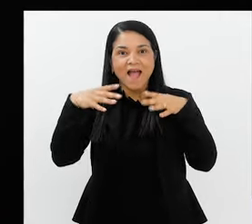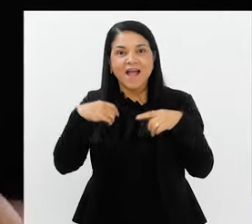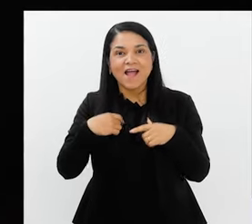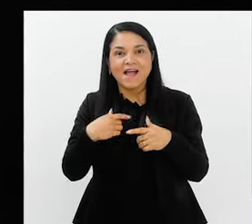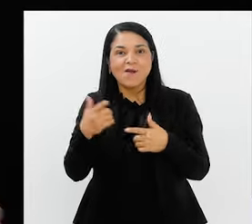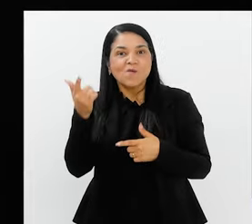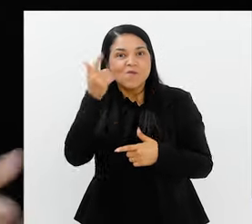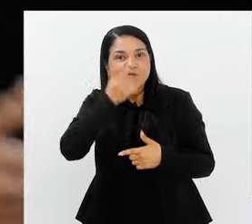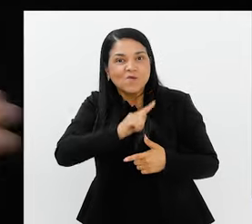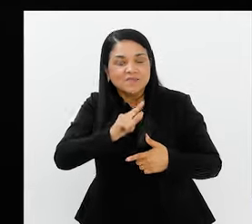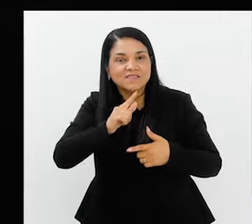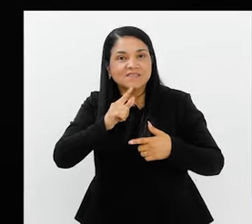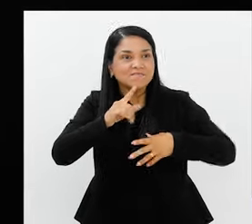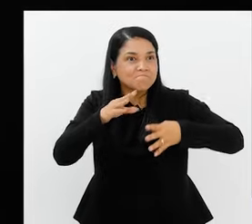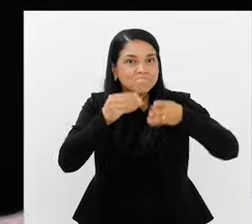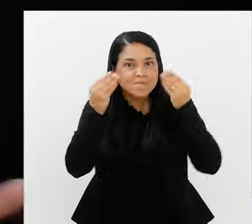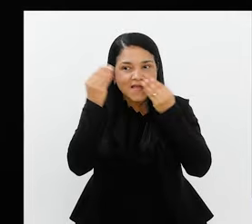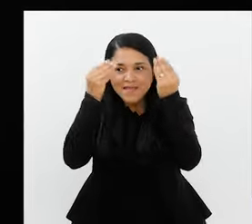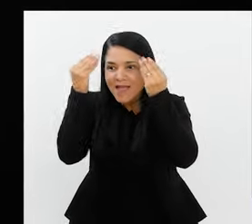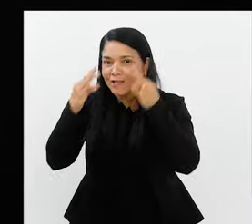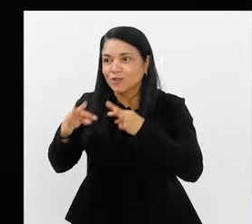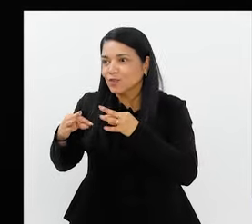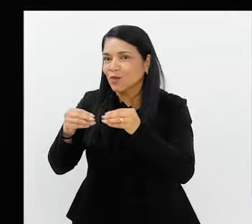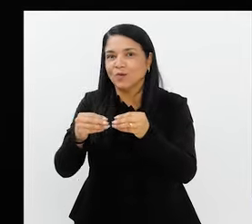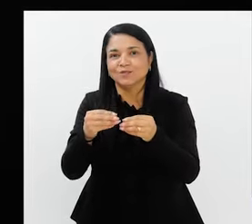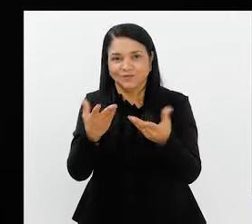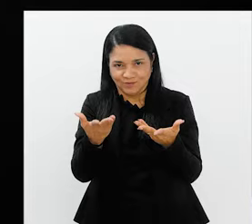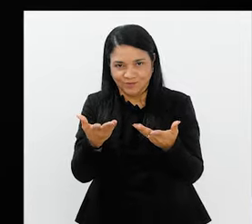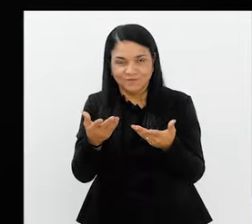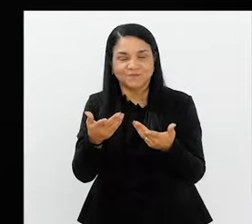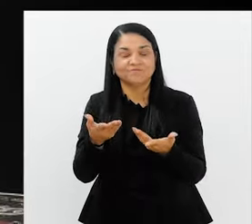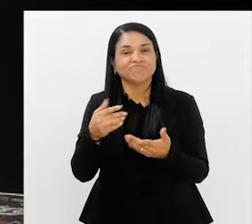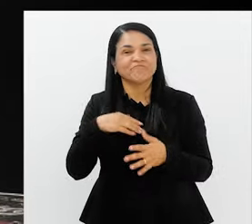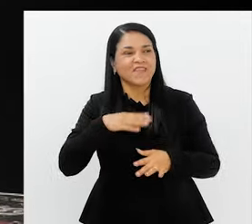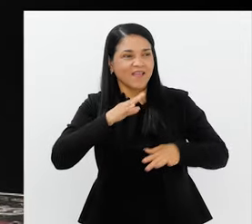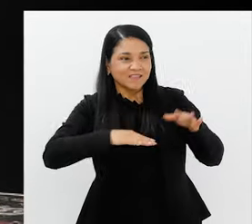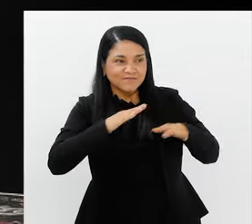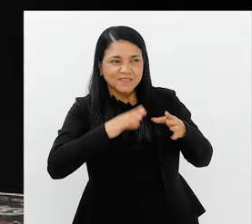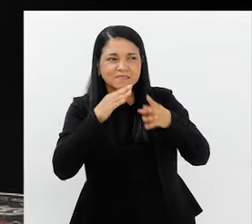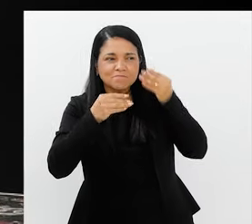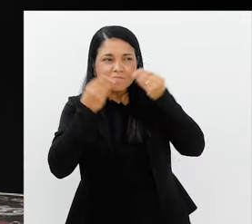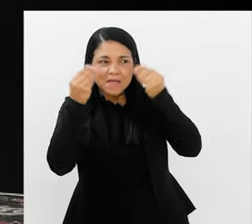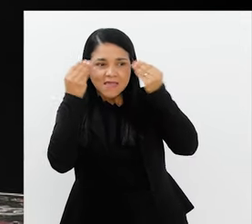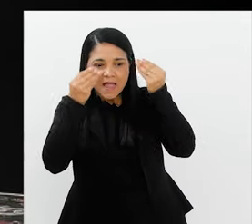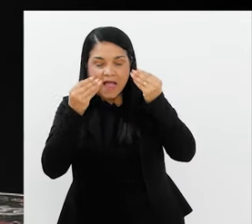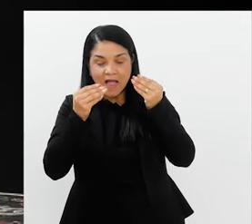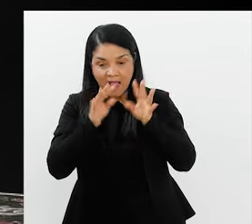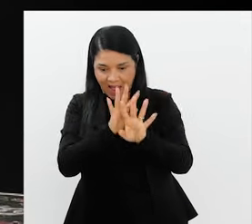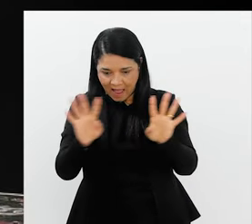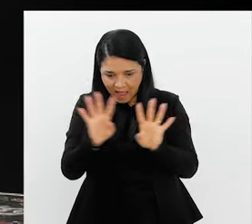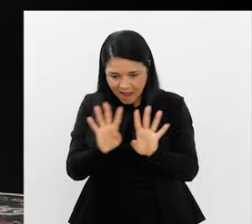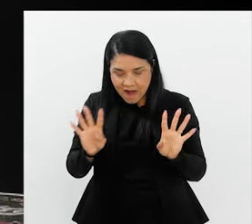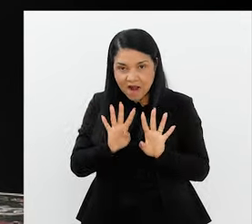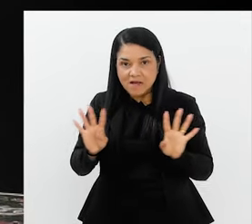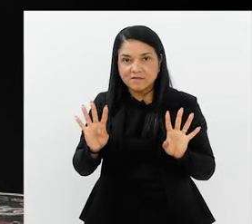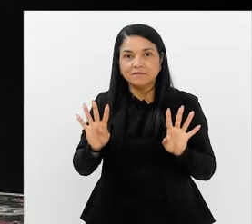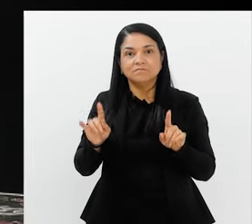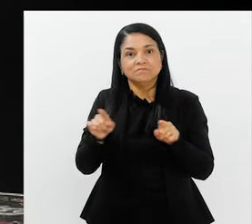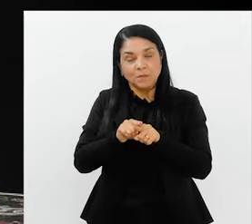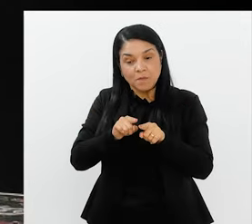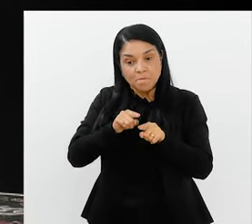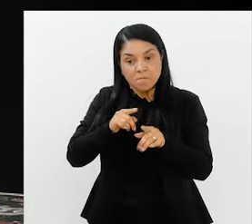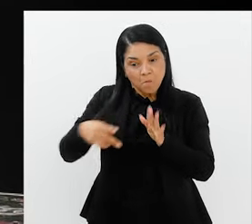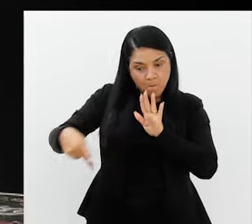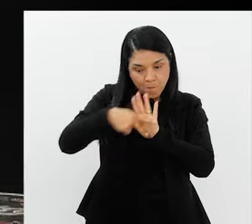cumprir com todo aquele aparato ali, né. E às vezes a maquiagem é feita numa ala inteira, até mesmo